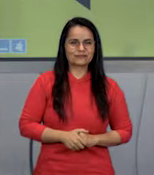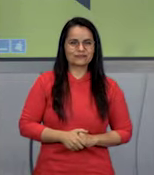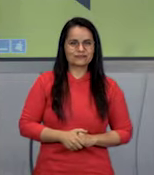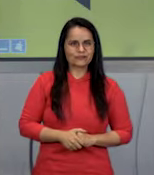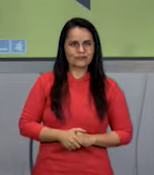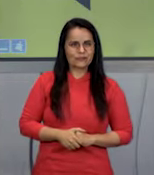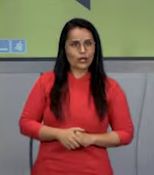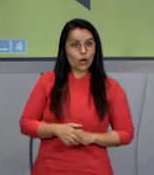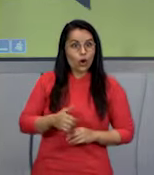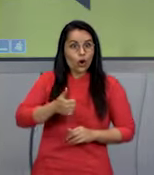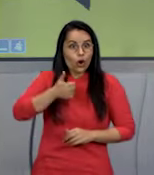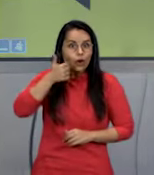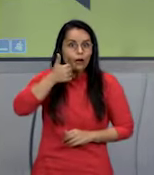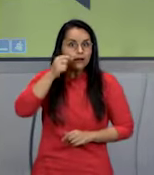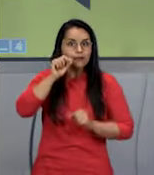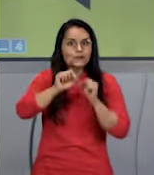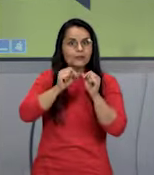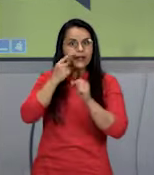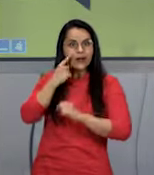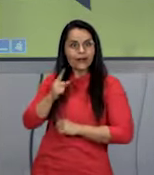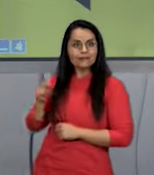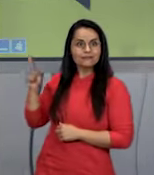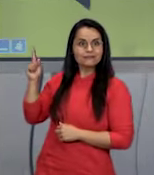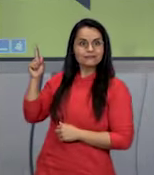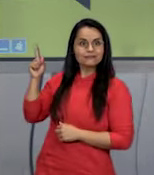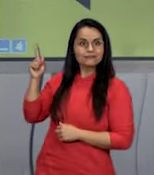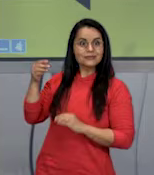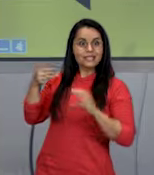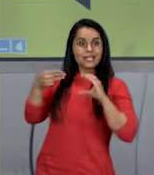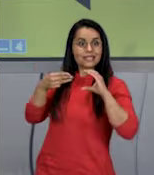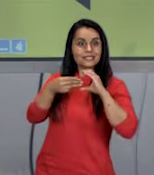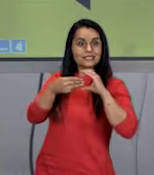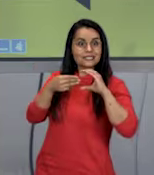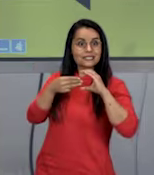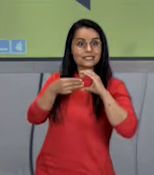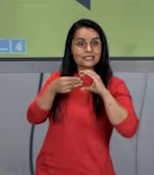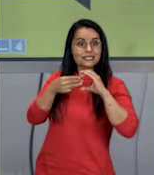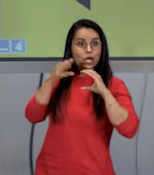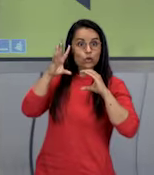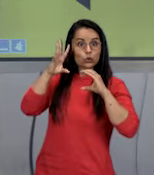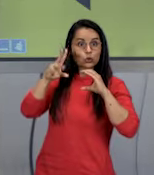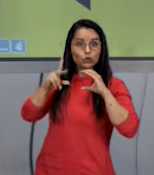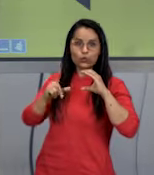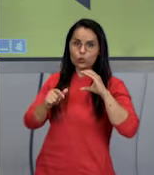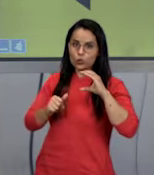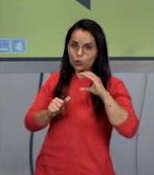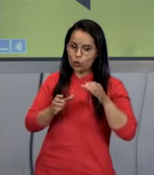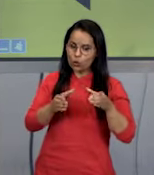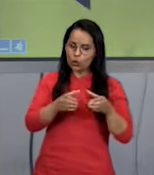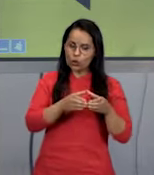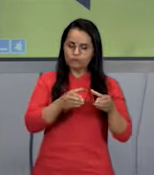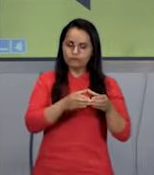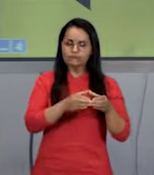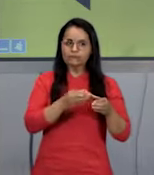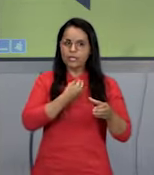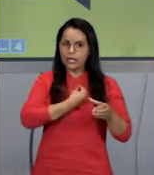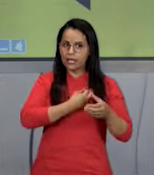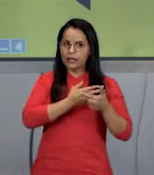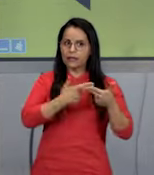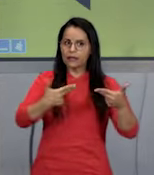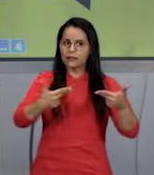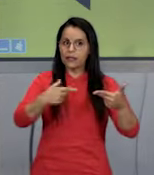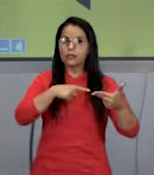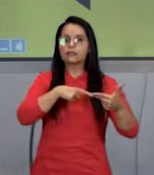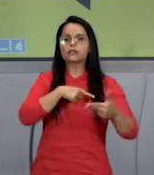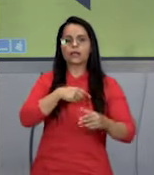A primeira delas é as células. Todos os seres vivos possuem células.